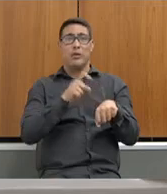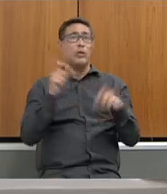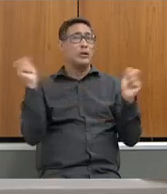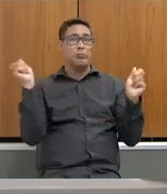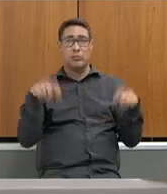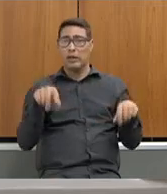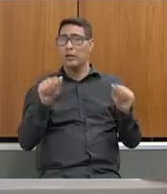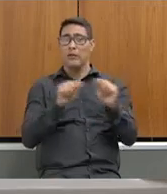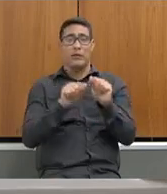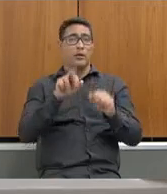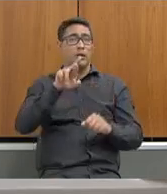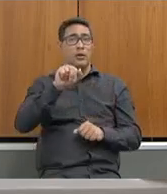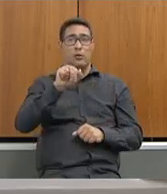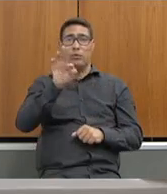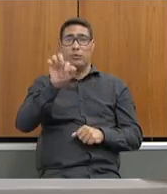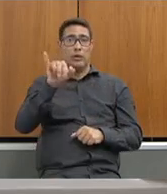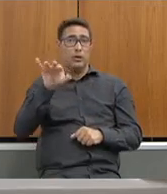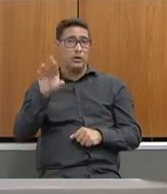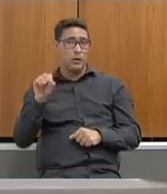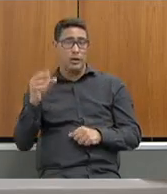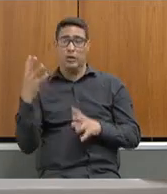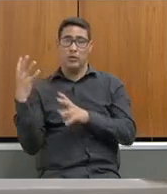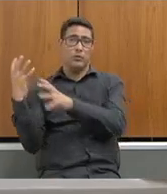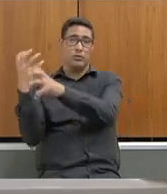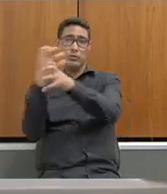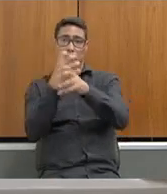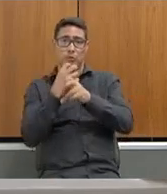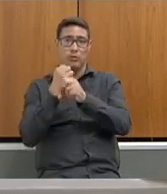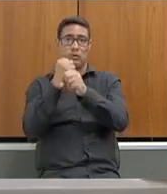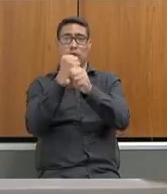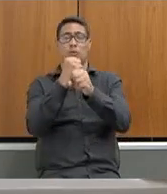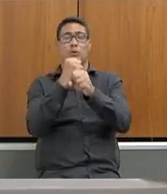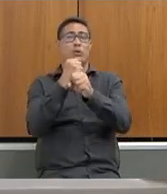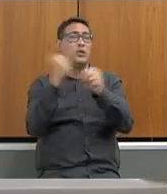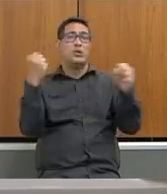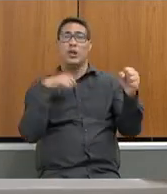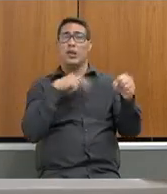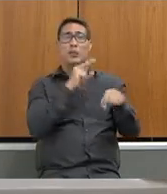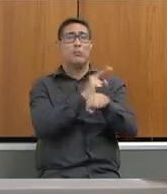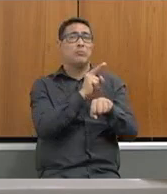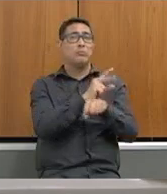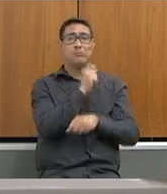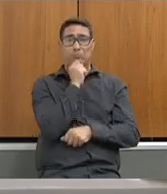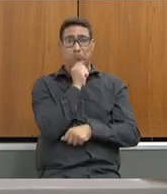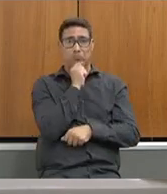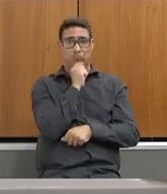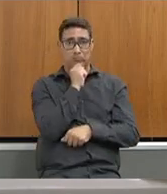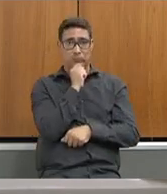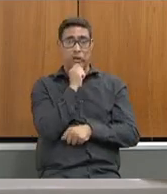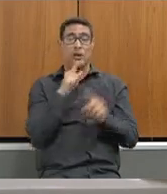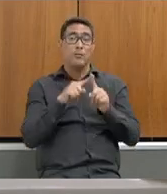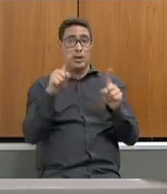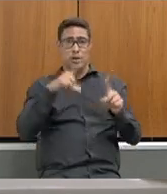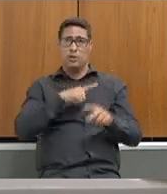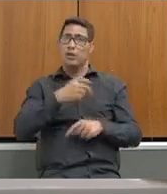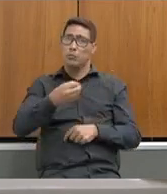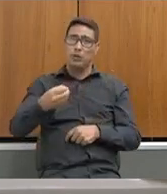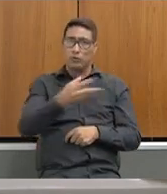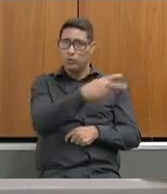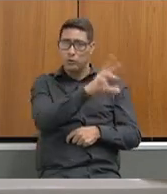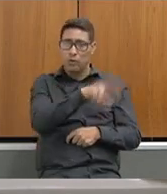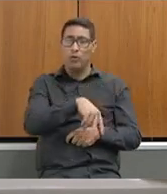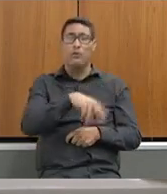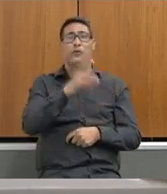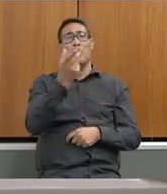rateio. Nós não temos essa perspectiva. Agora, nós temos nova receita, etc.